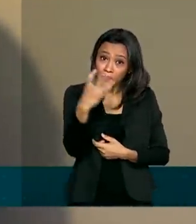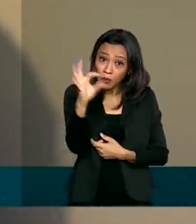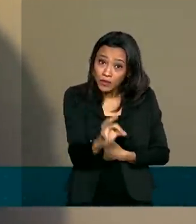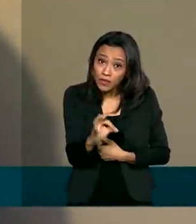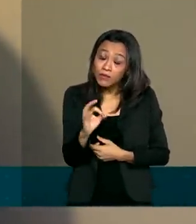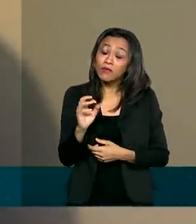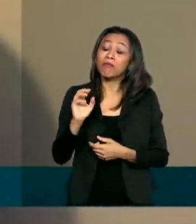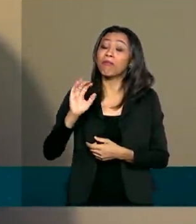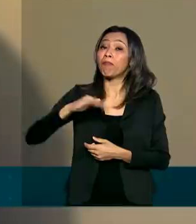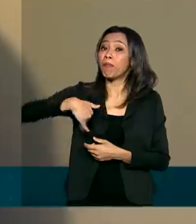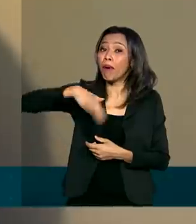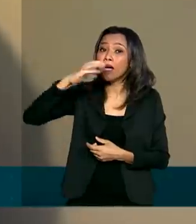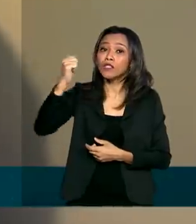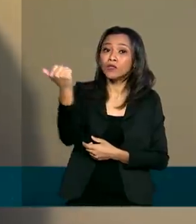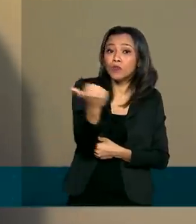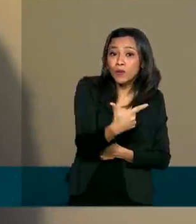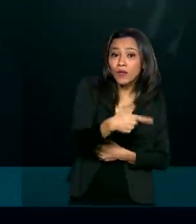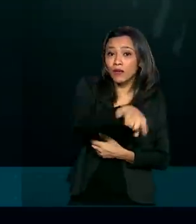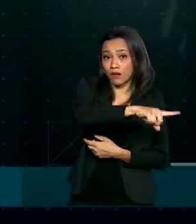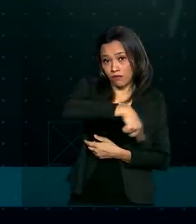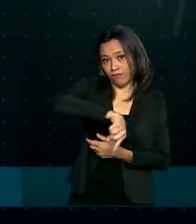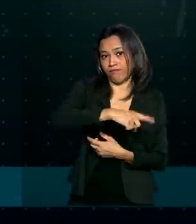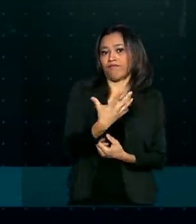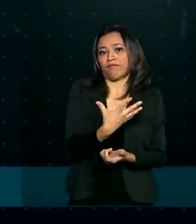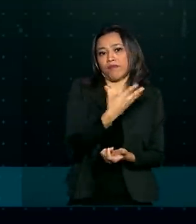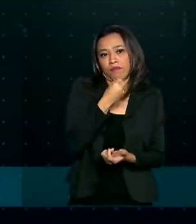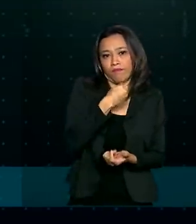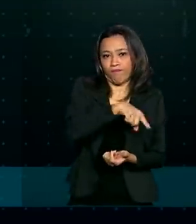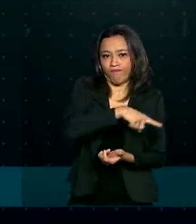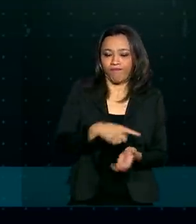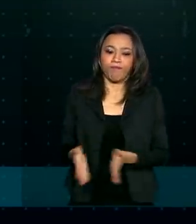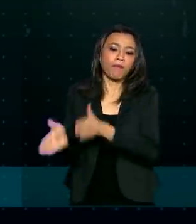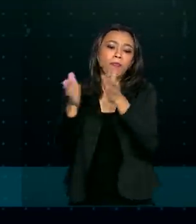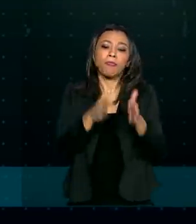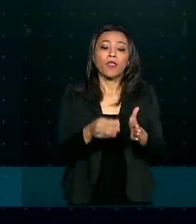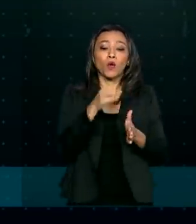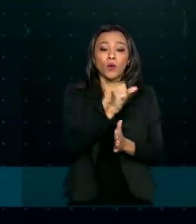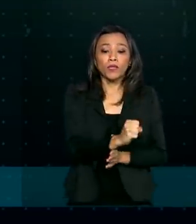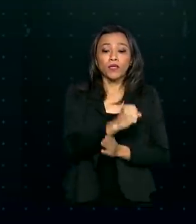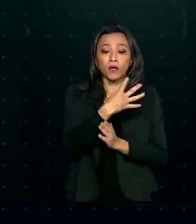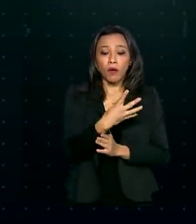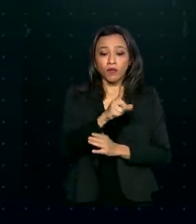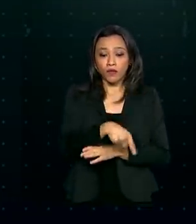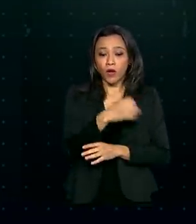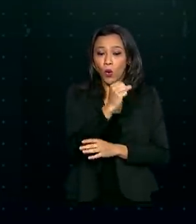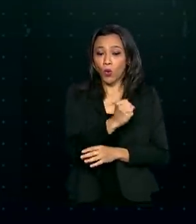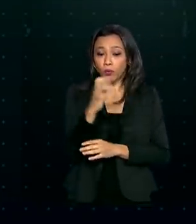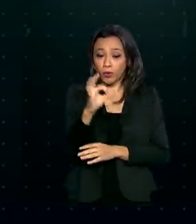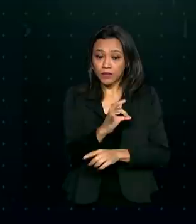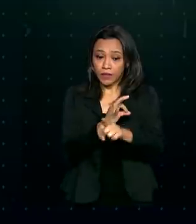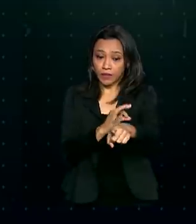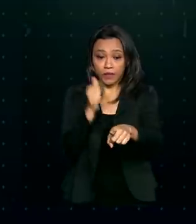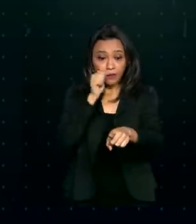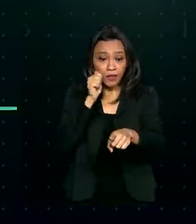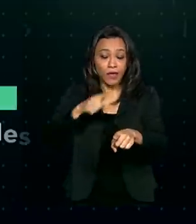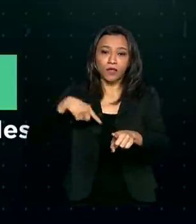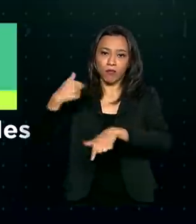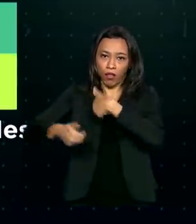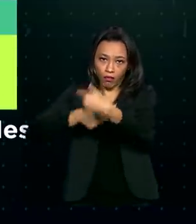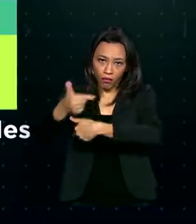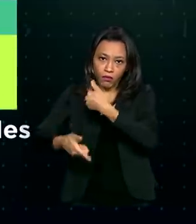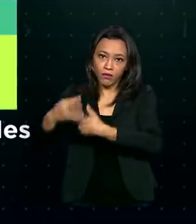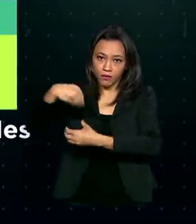maior do que filhos e enteados. 84,8% delas fizeram tarefas domésticas